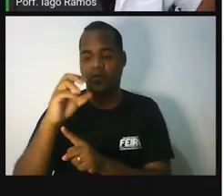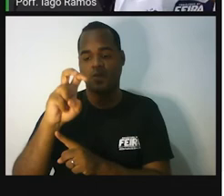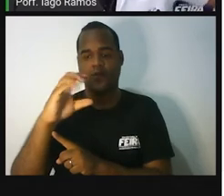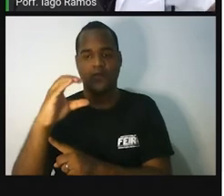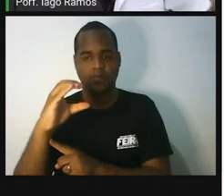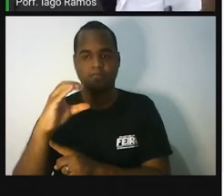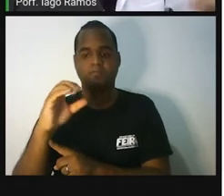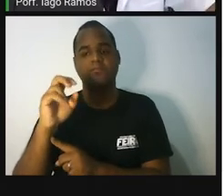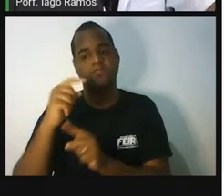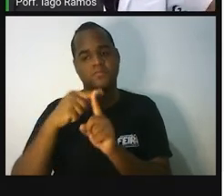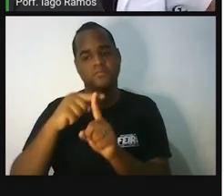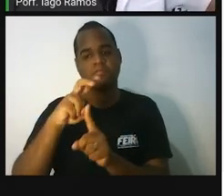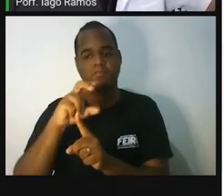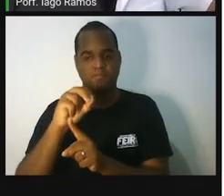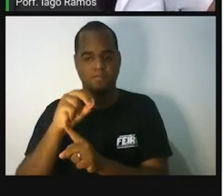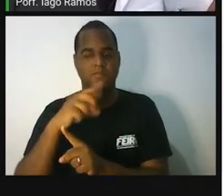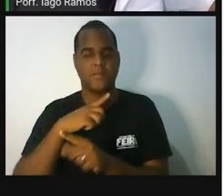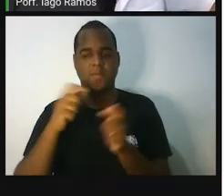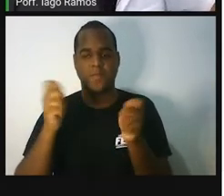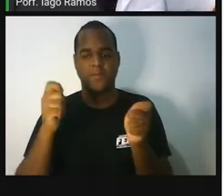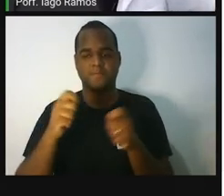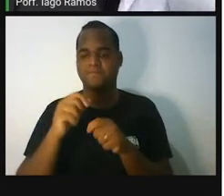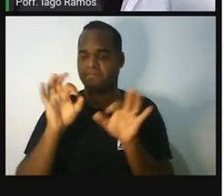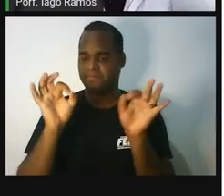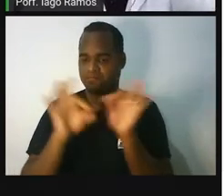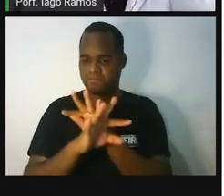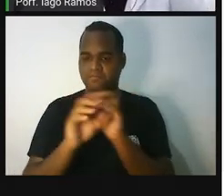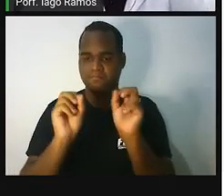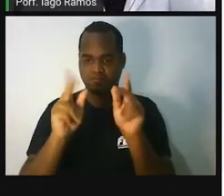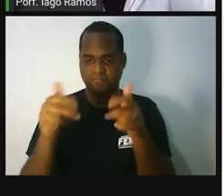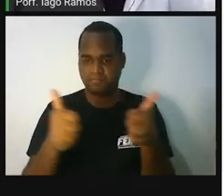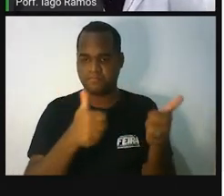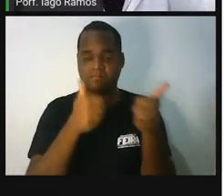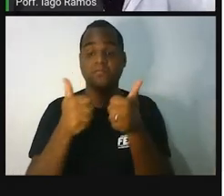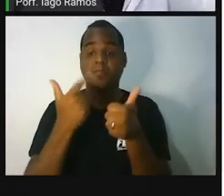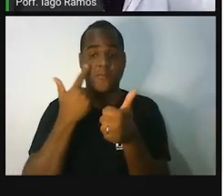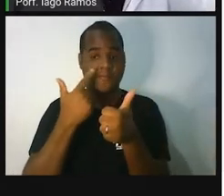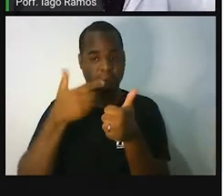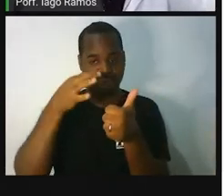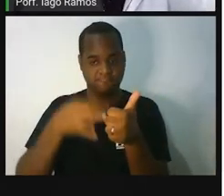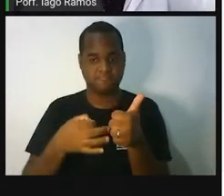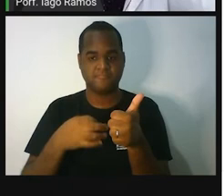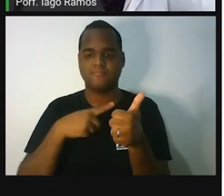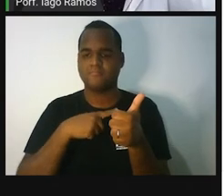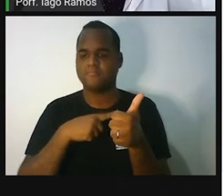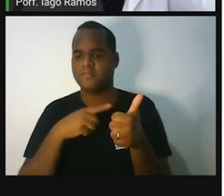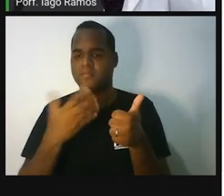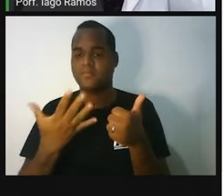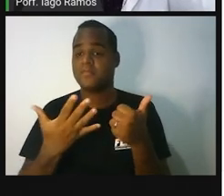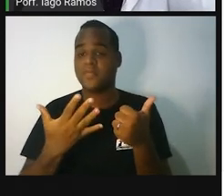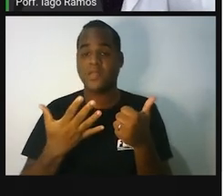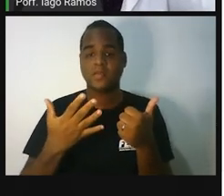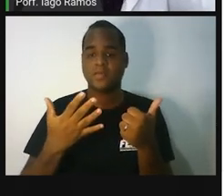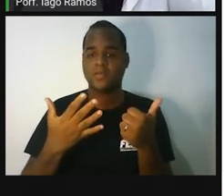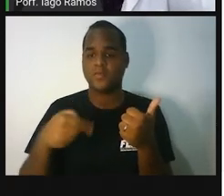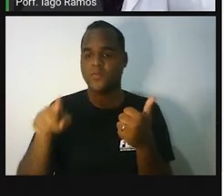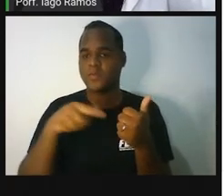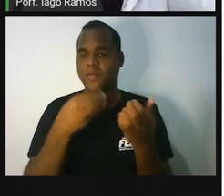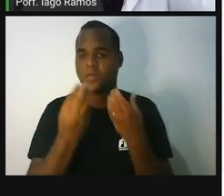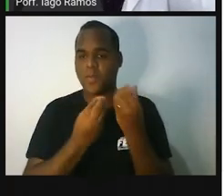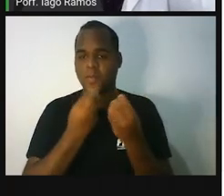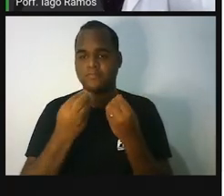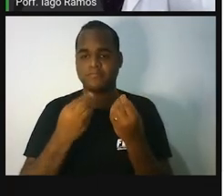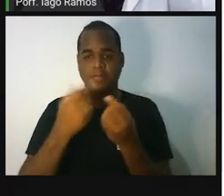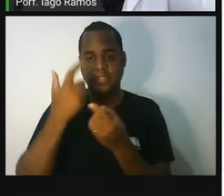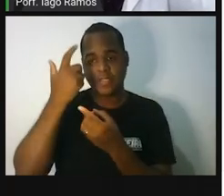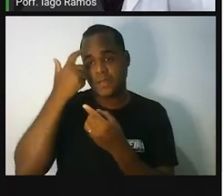passo, mais 50. Prontinho. Olha só. Estamos construindo aqui